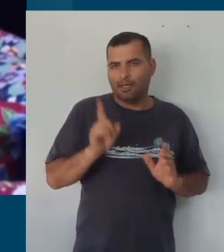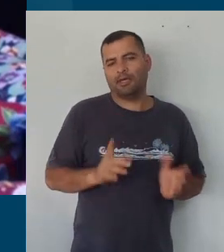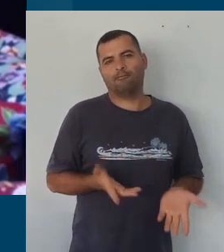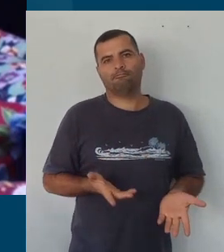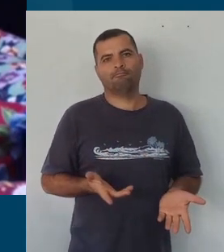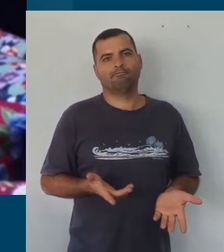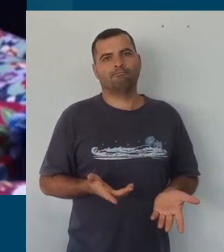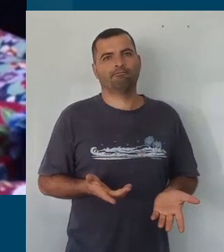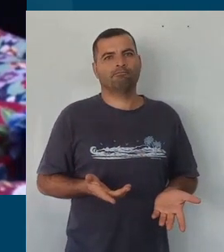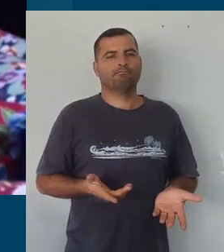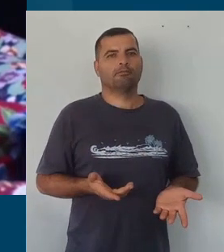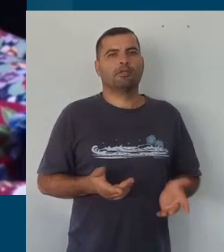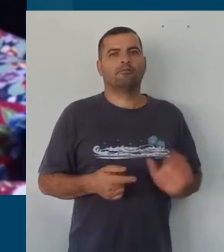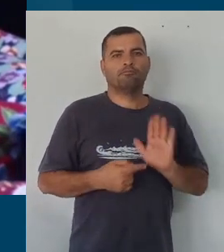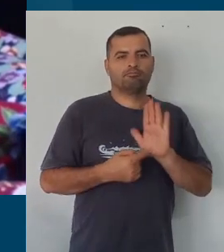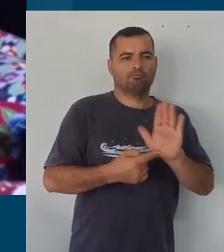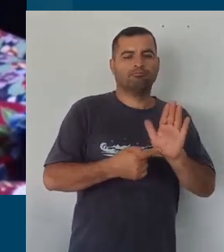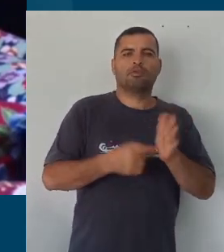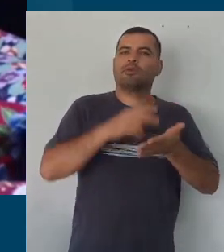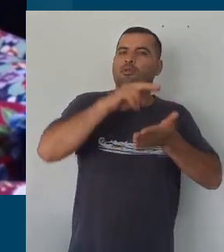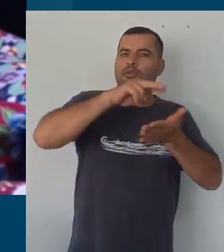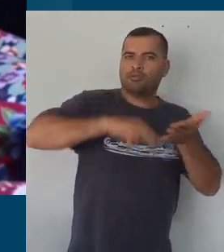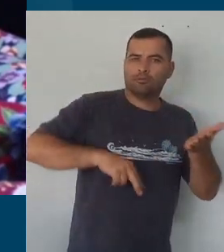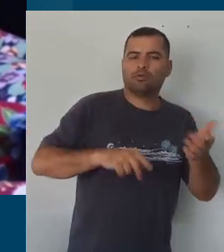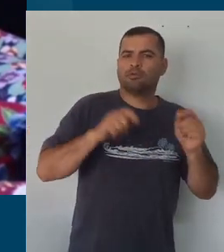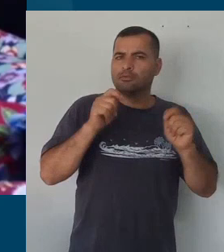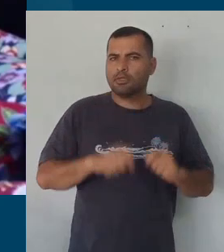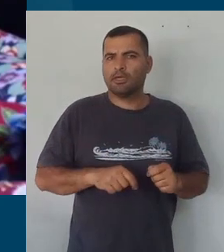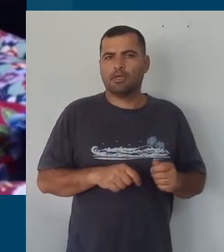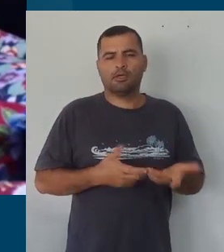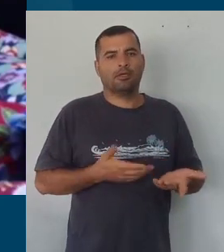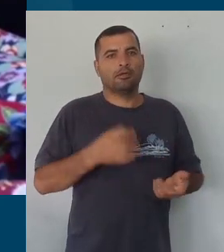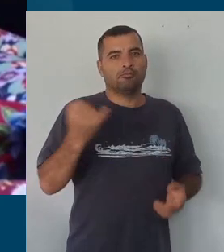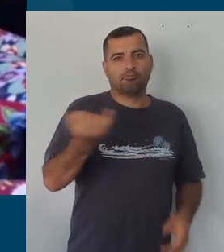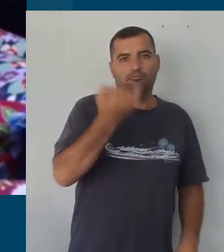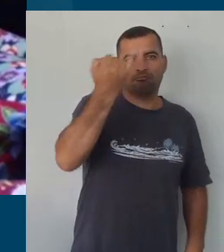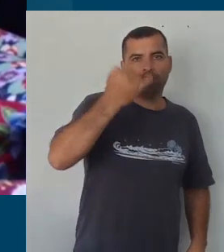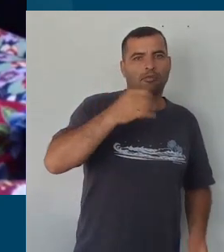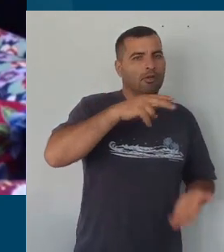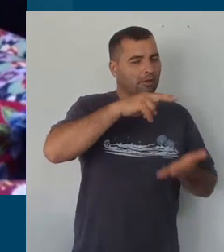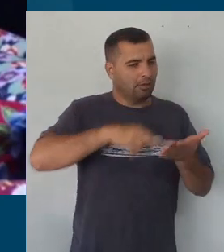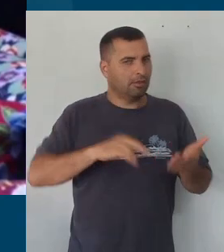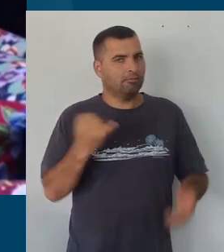termos de indicação de leitura que vale a pena a gente ter como destaque.